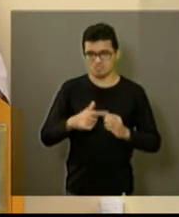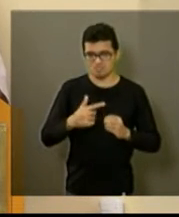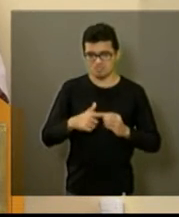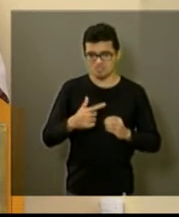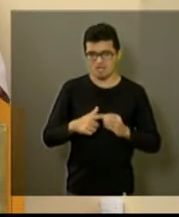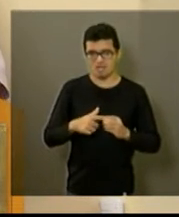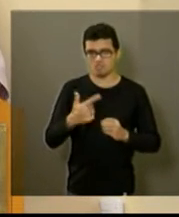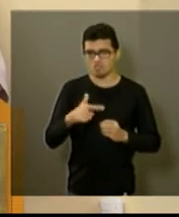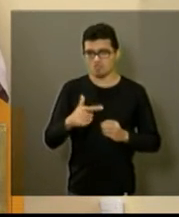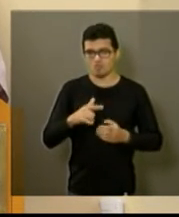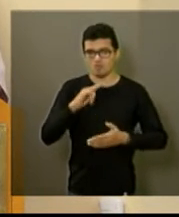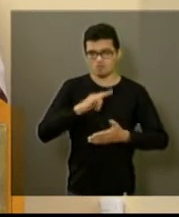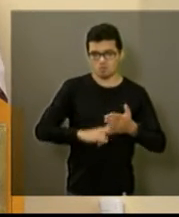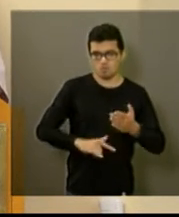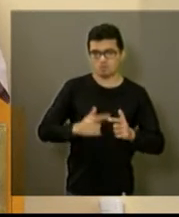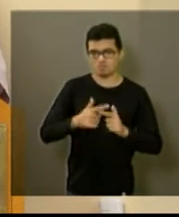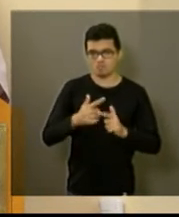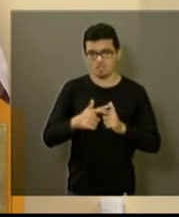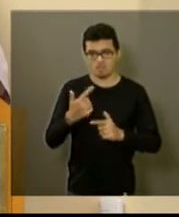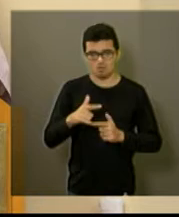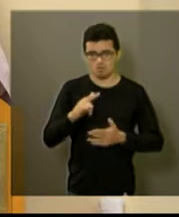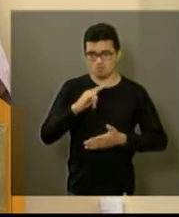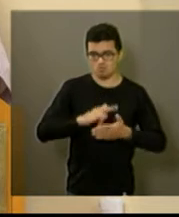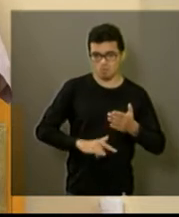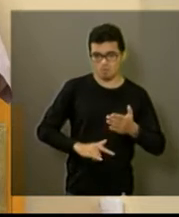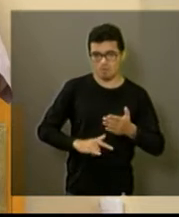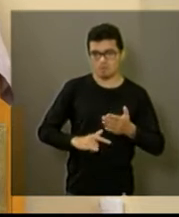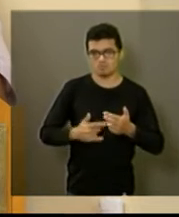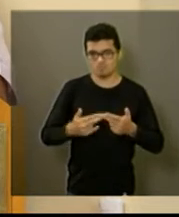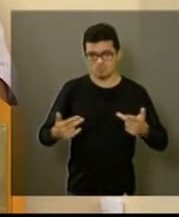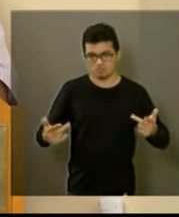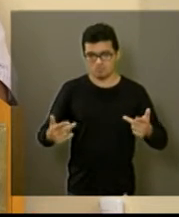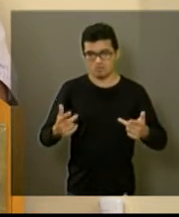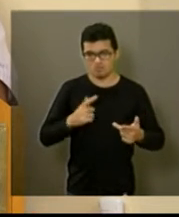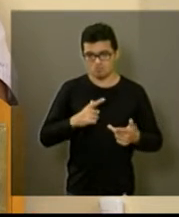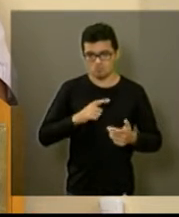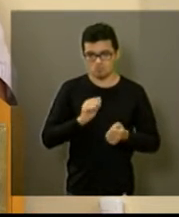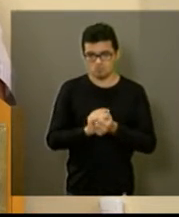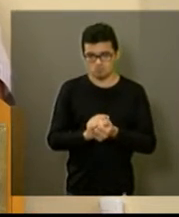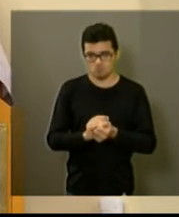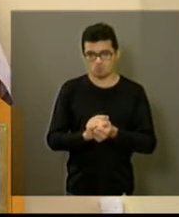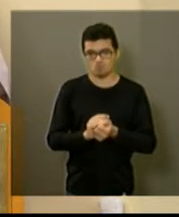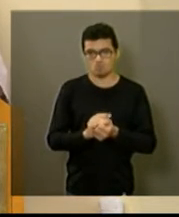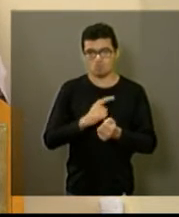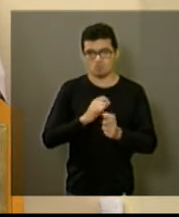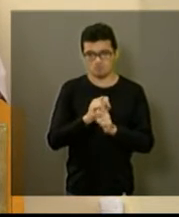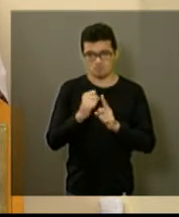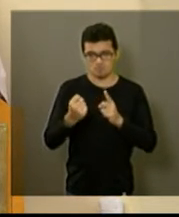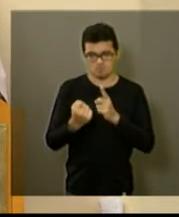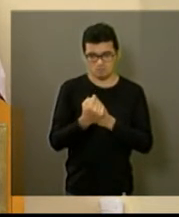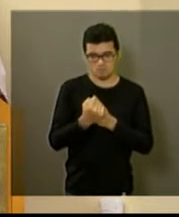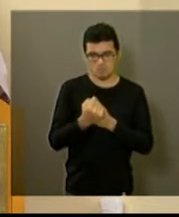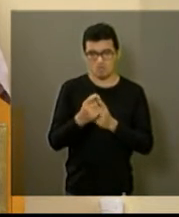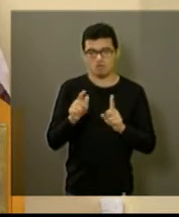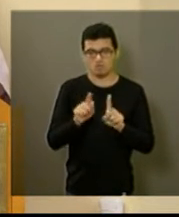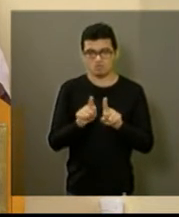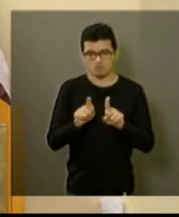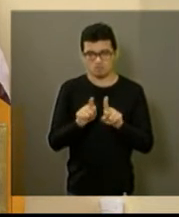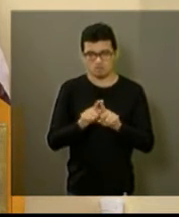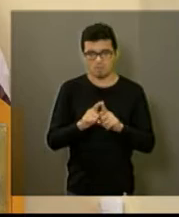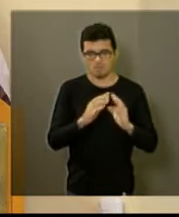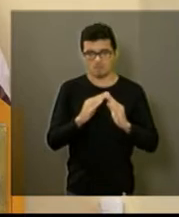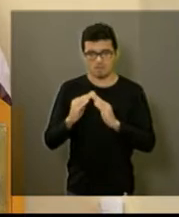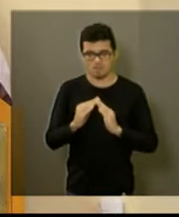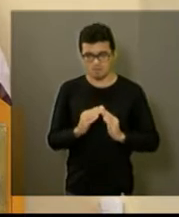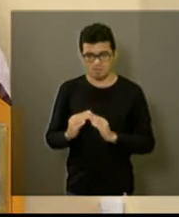documentos, porque lá eles não têm os documentos, perderam alguma coisa, junto com o assistente social e a assistente social da Habitação, foi